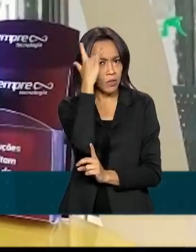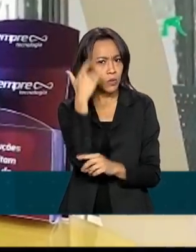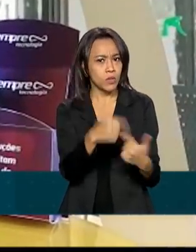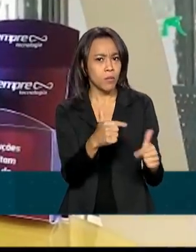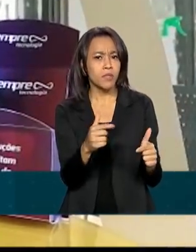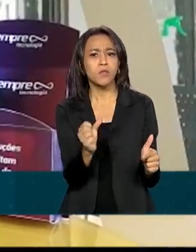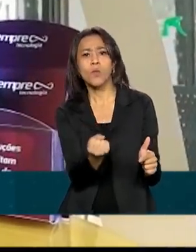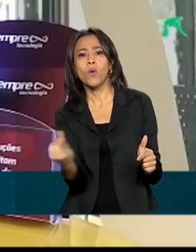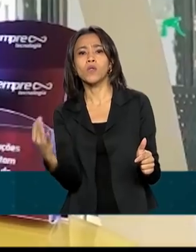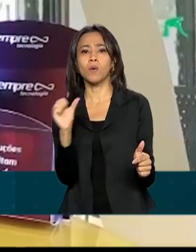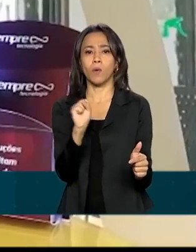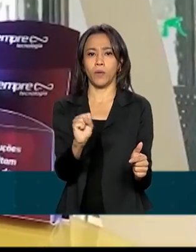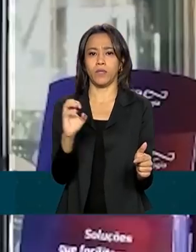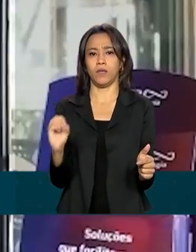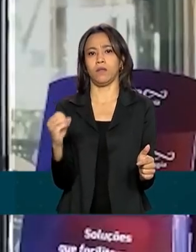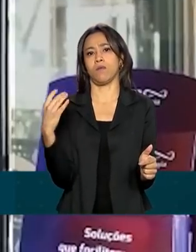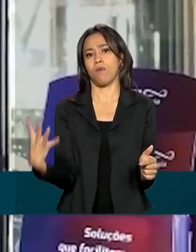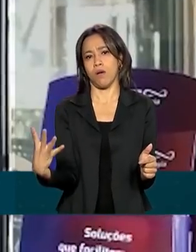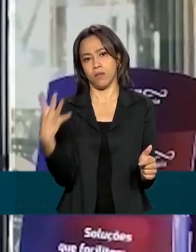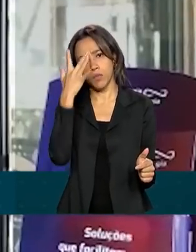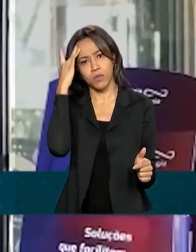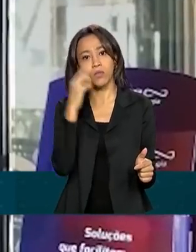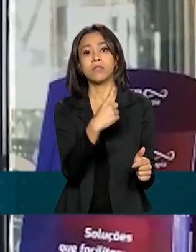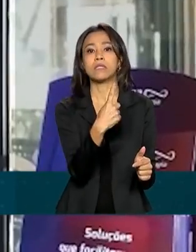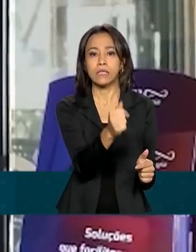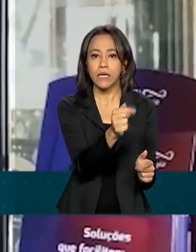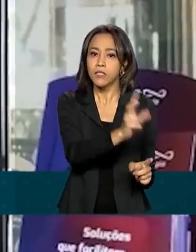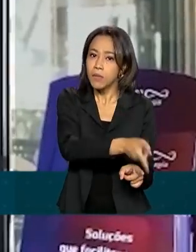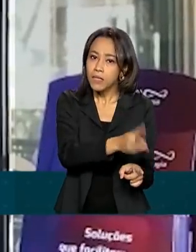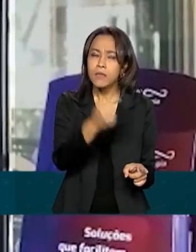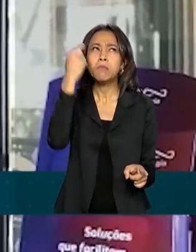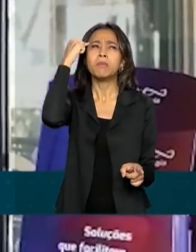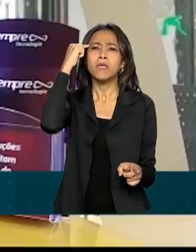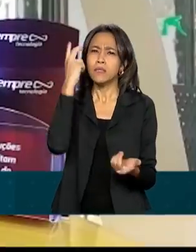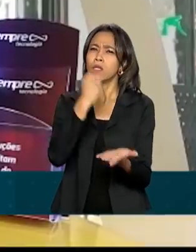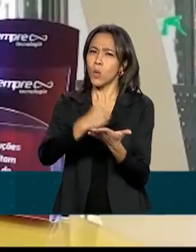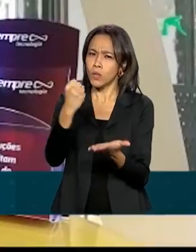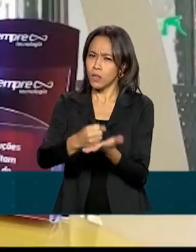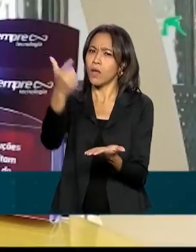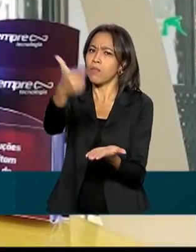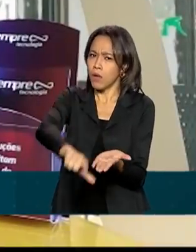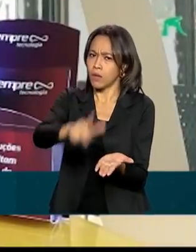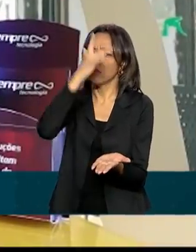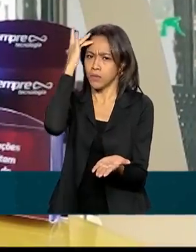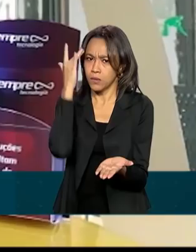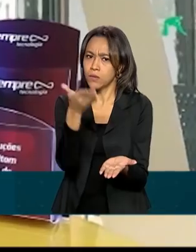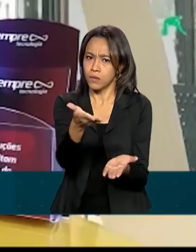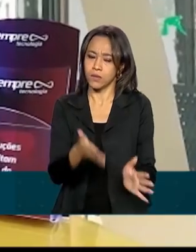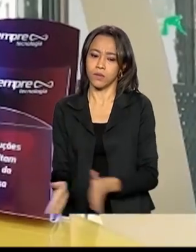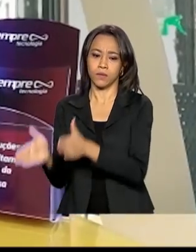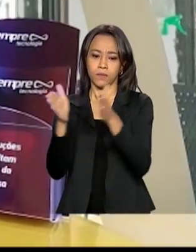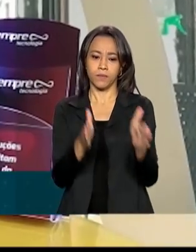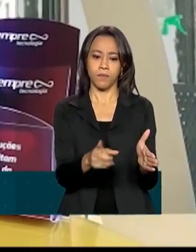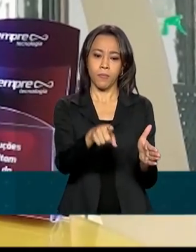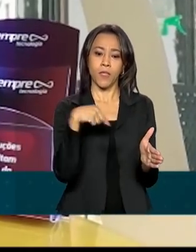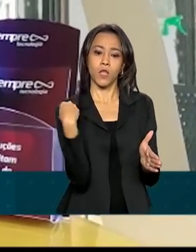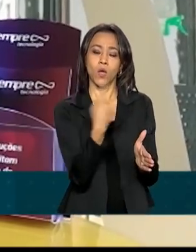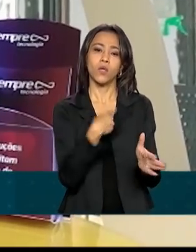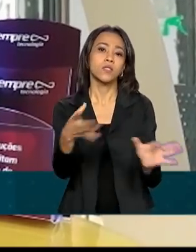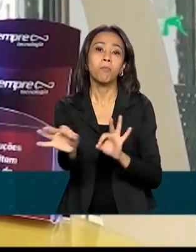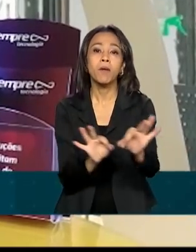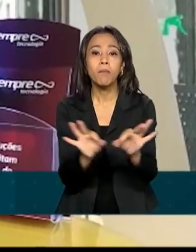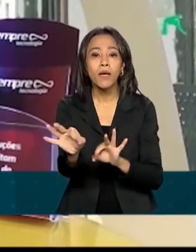colaboradores com o acordo e já pensa em contratar mais gente. Estamos nos preparando para um segundo